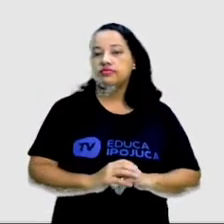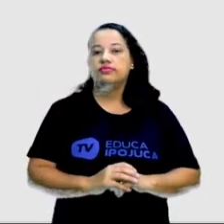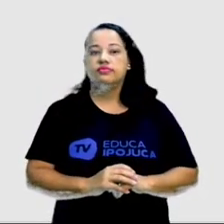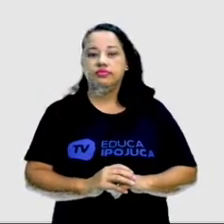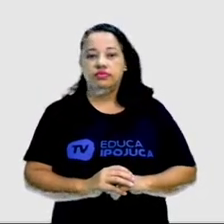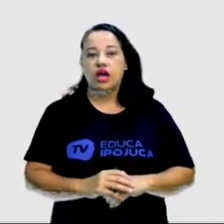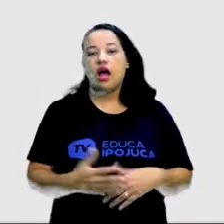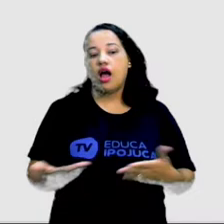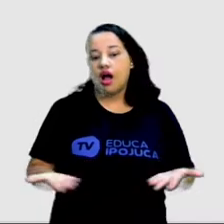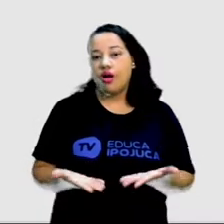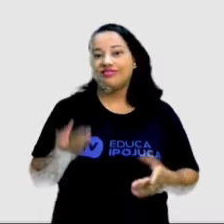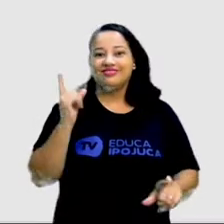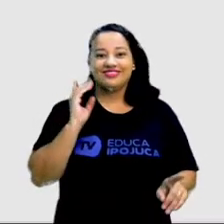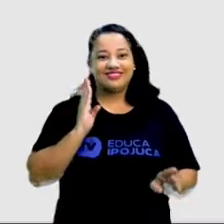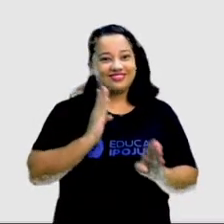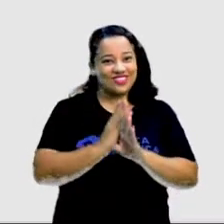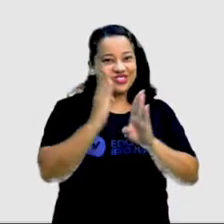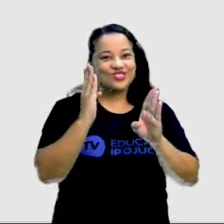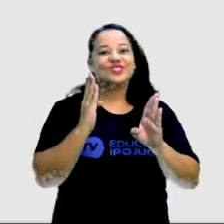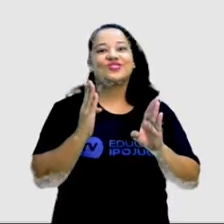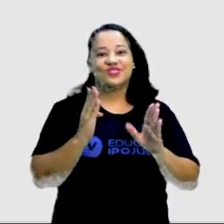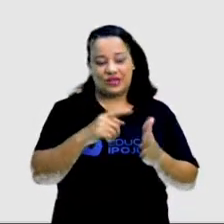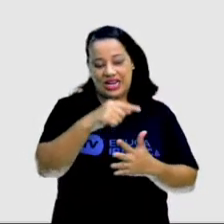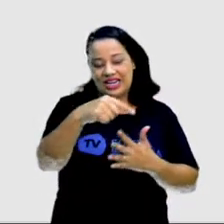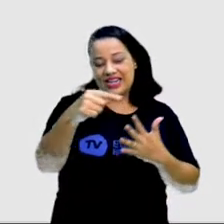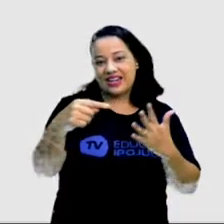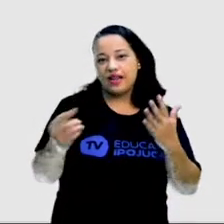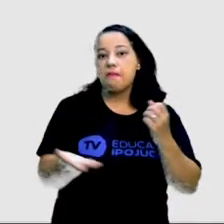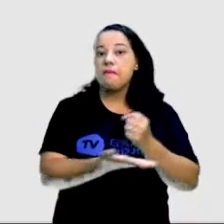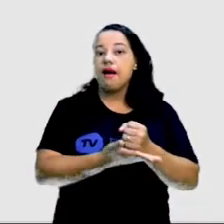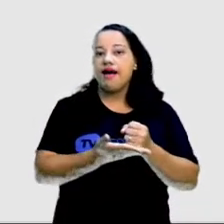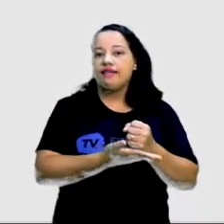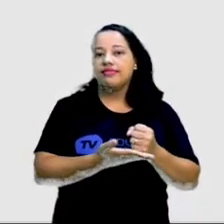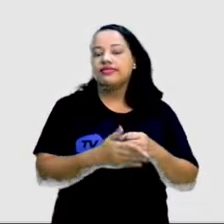vamos descobrir quais são os elementos básicos da dança?